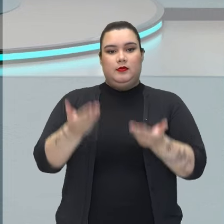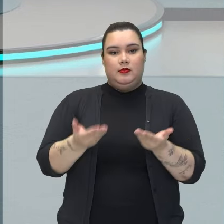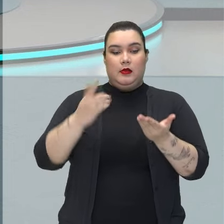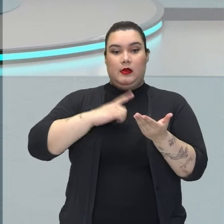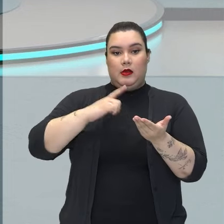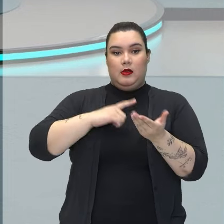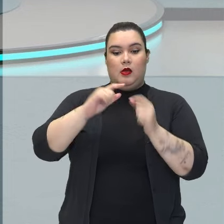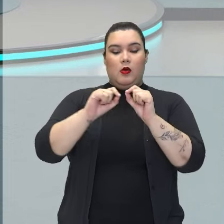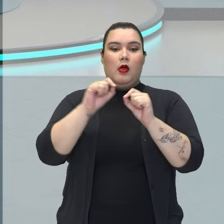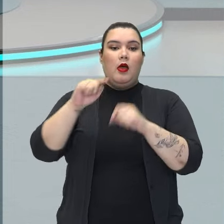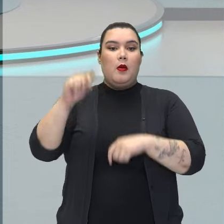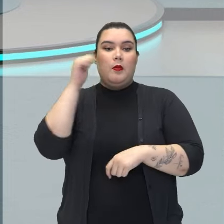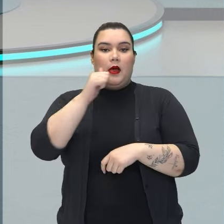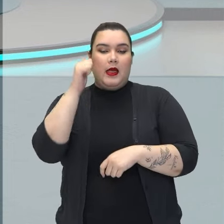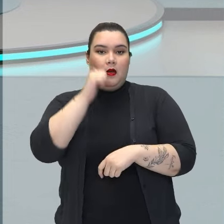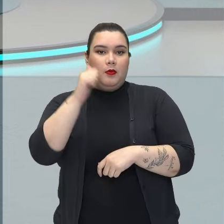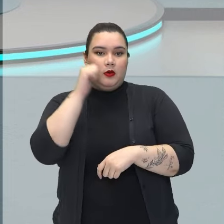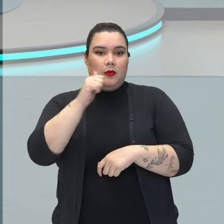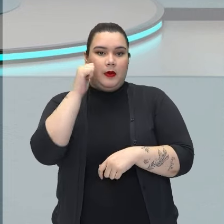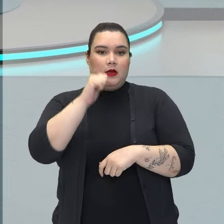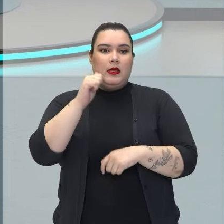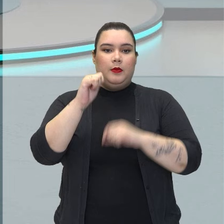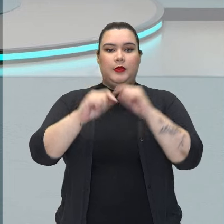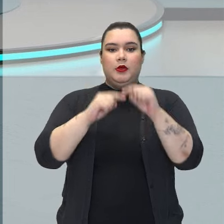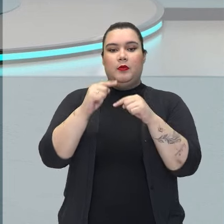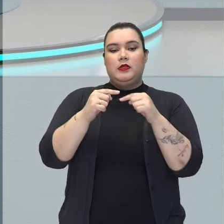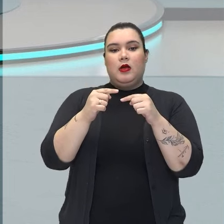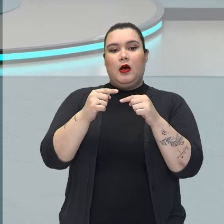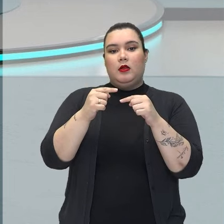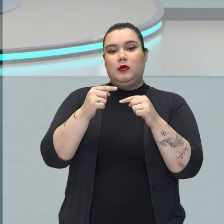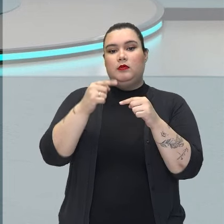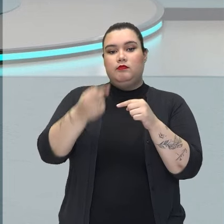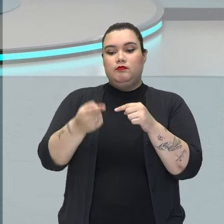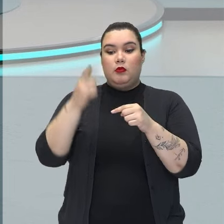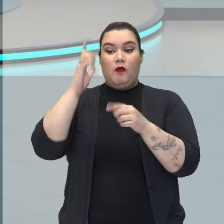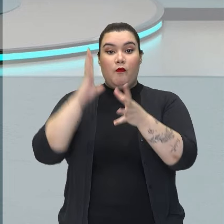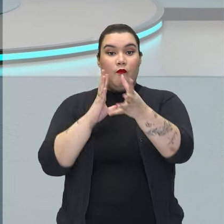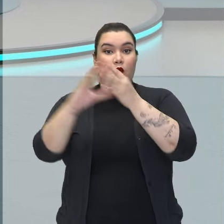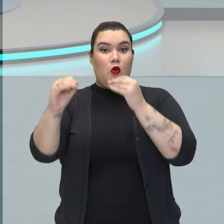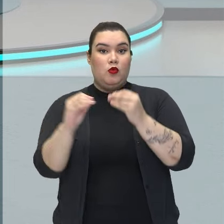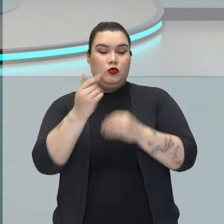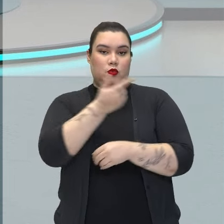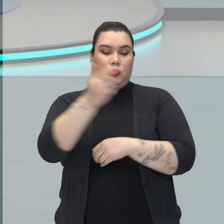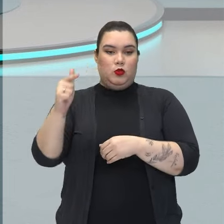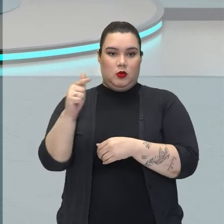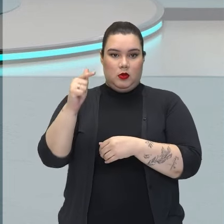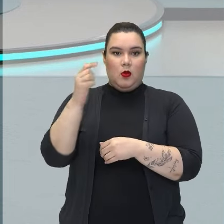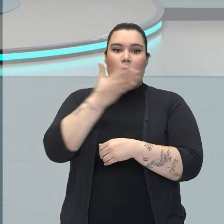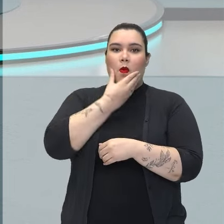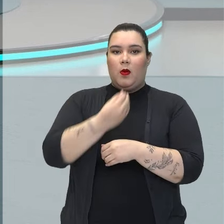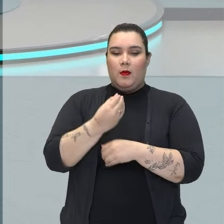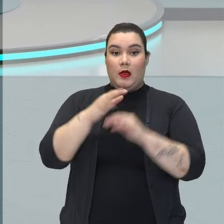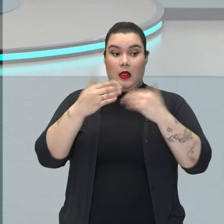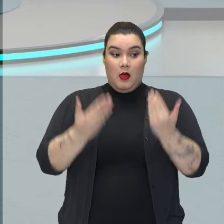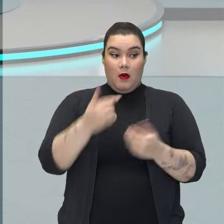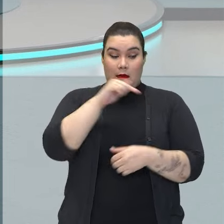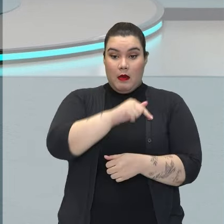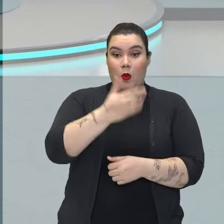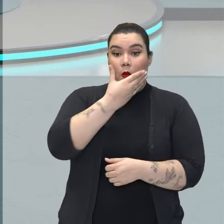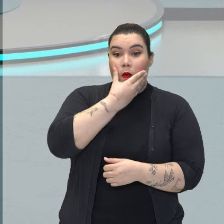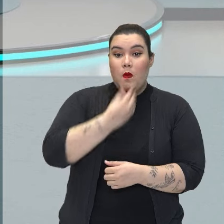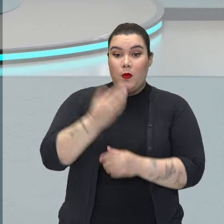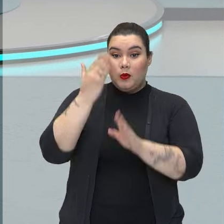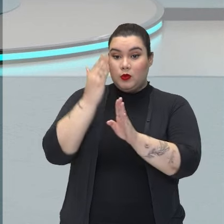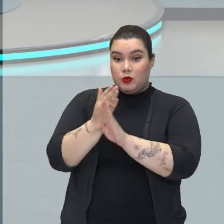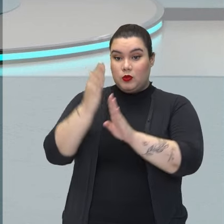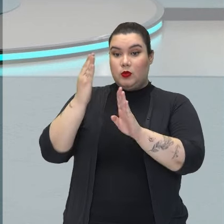a mulher, o é ela faz? A esposa dele, o abandona, foge com outro homem. O Augusto, quando descobre